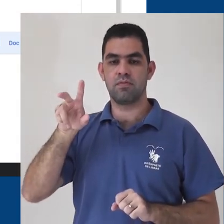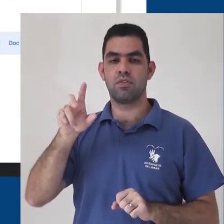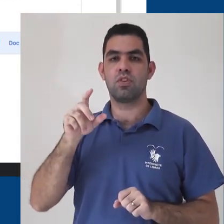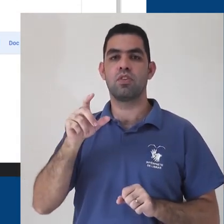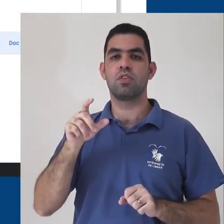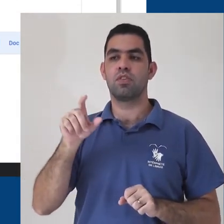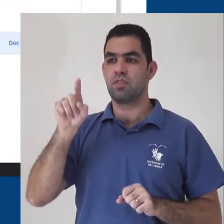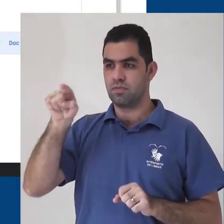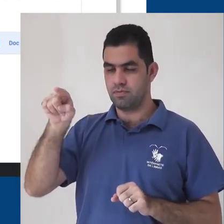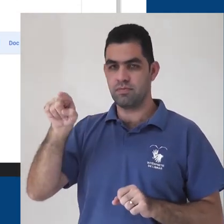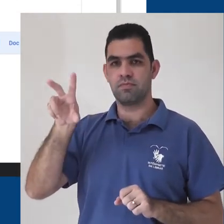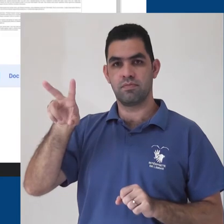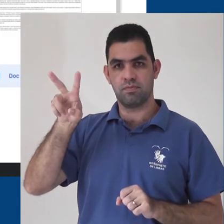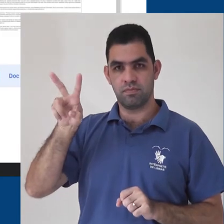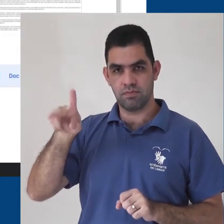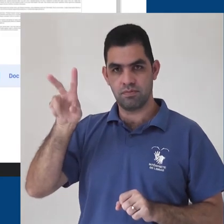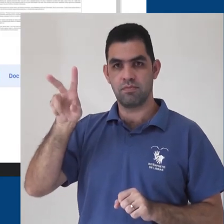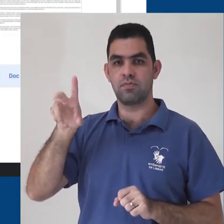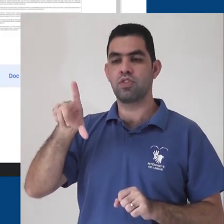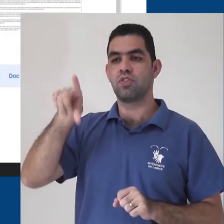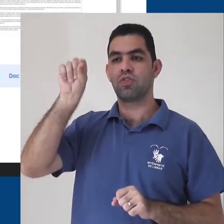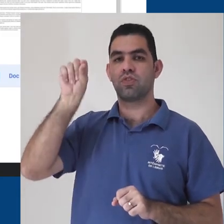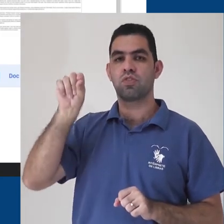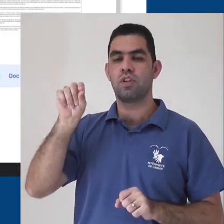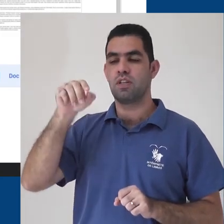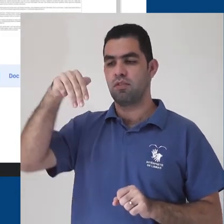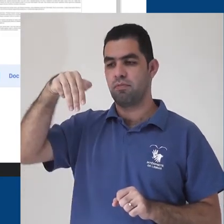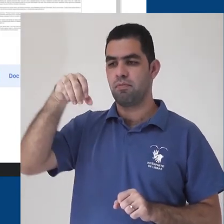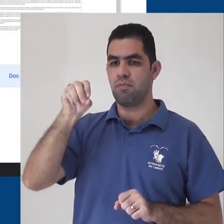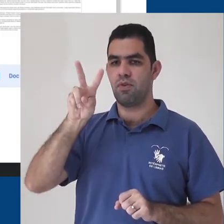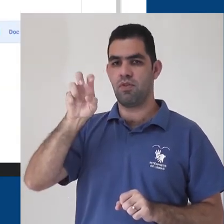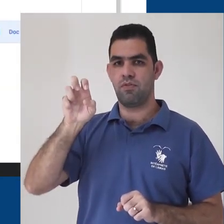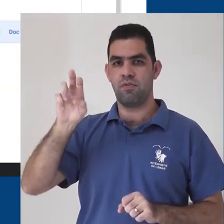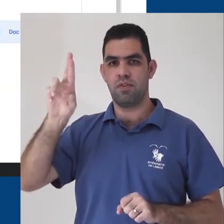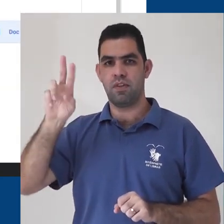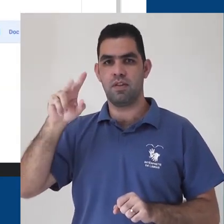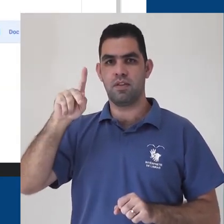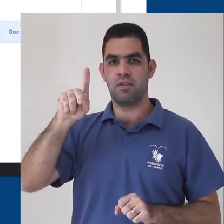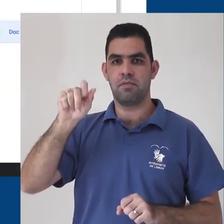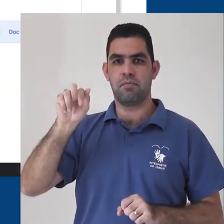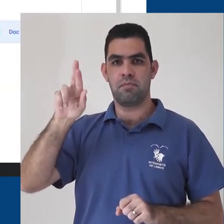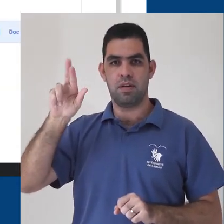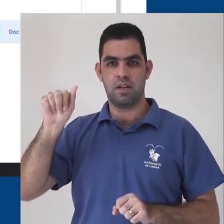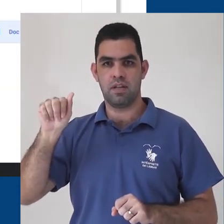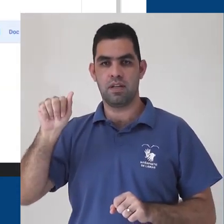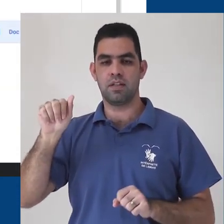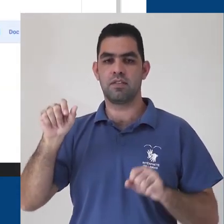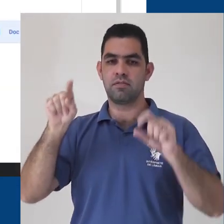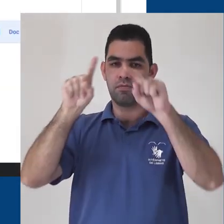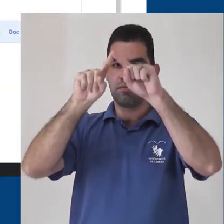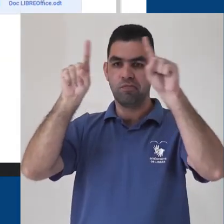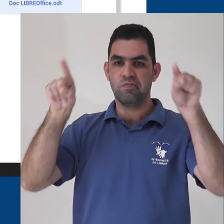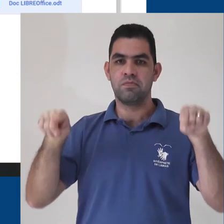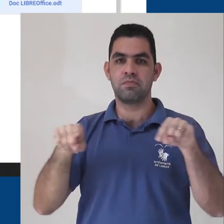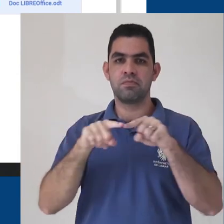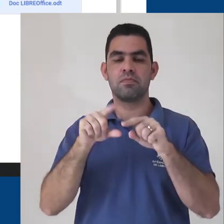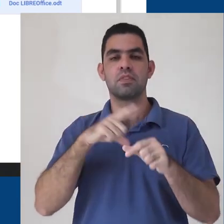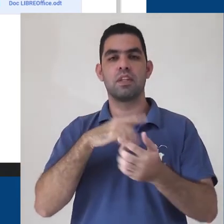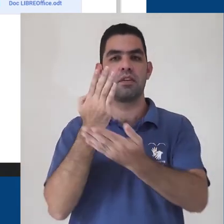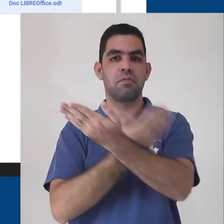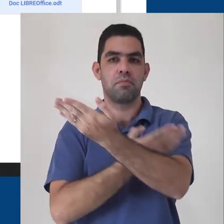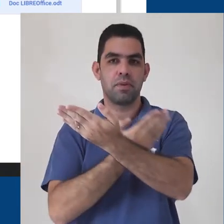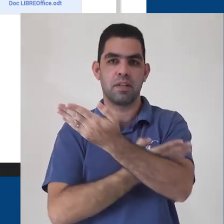arquivos selecionados e escolher a opção Mover para. Essa pequena janela que se abre contém as passas do seu Drive.